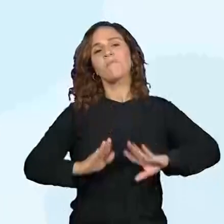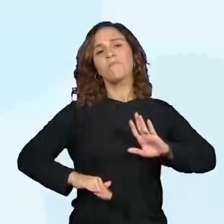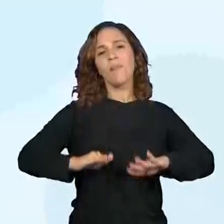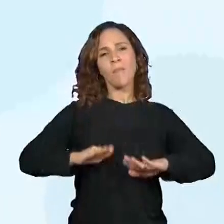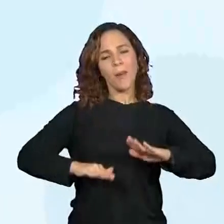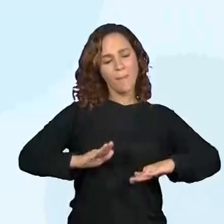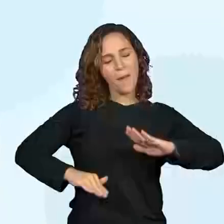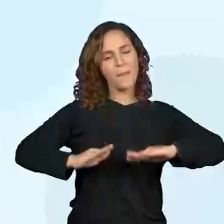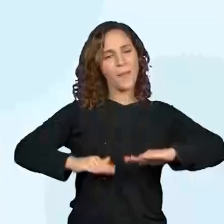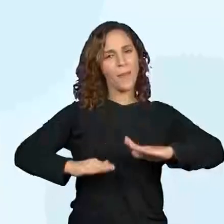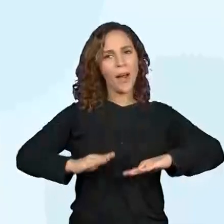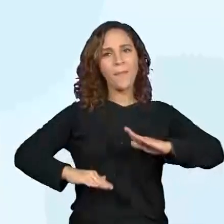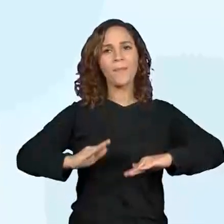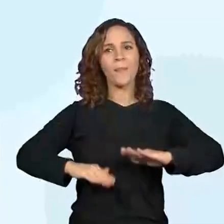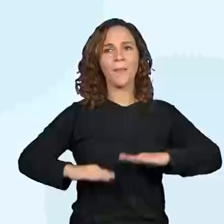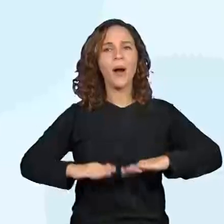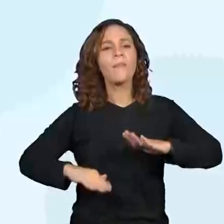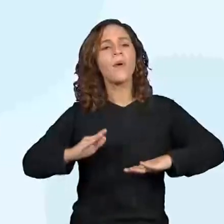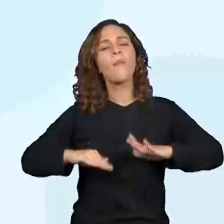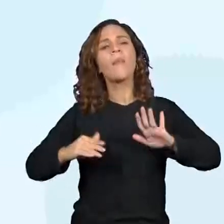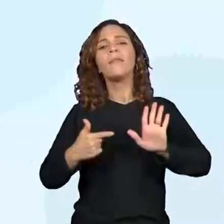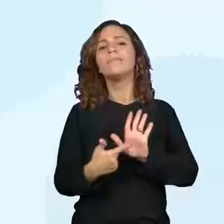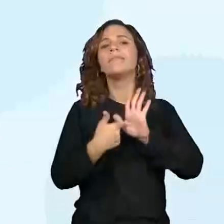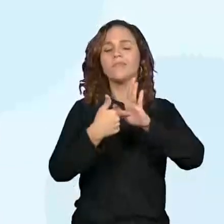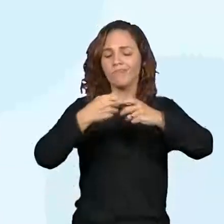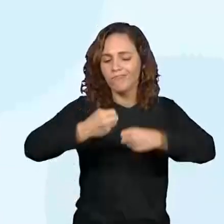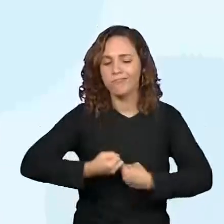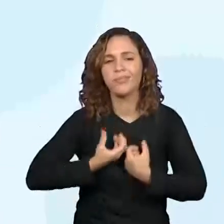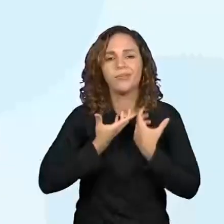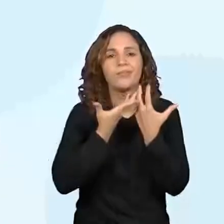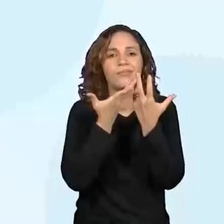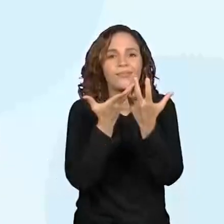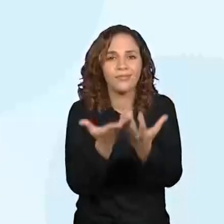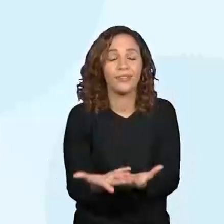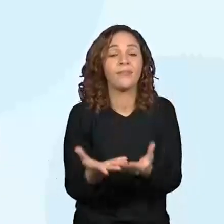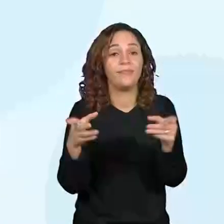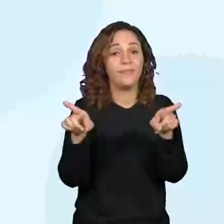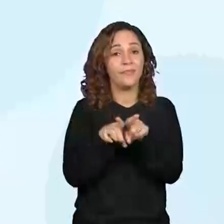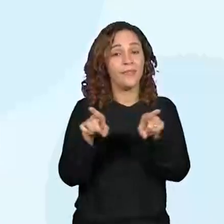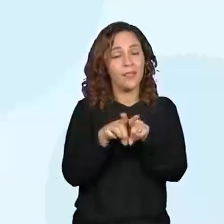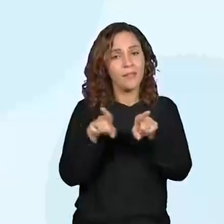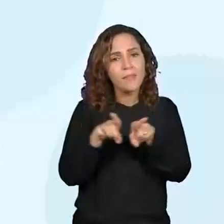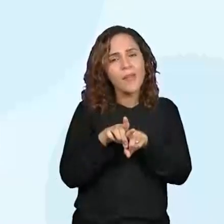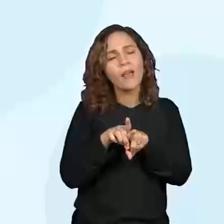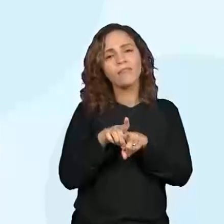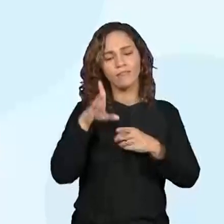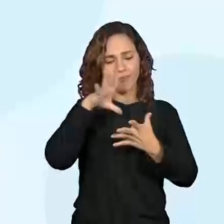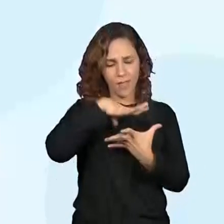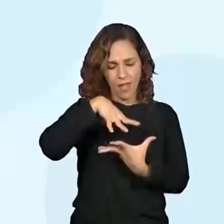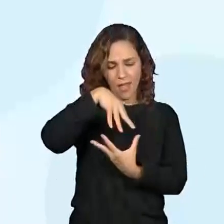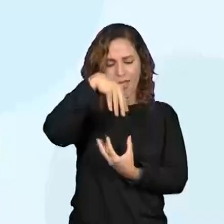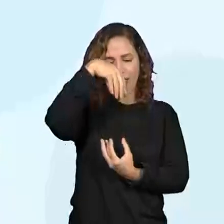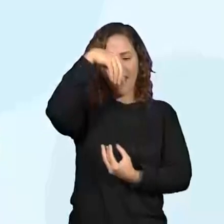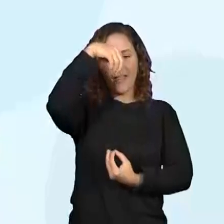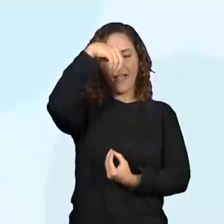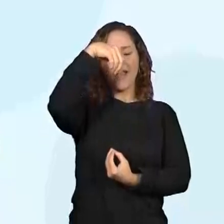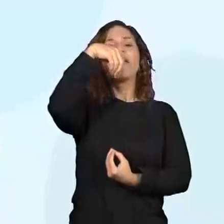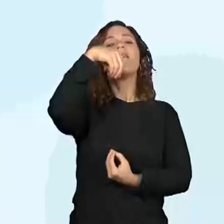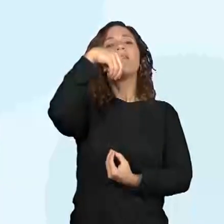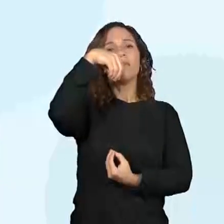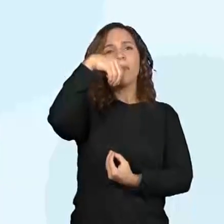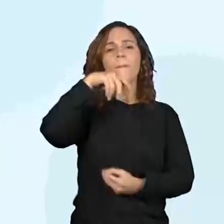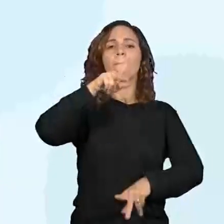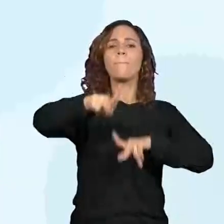batuques que mostram seus sentimentos e a relação da alma dos seus diversos